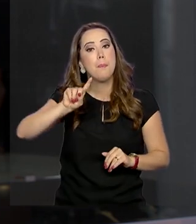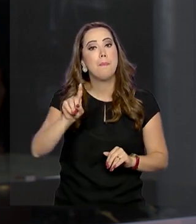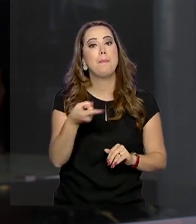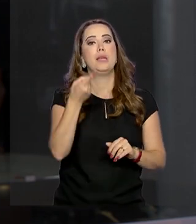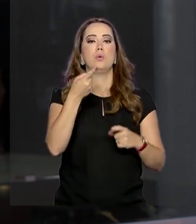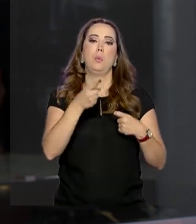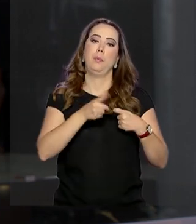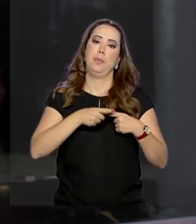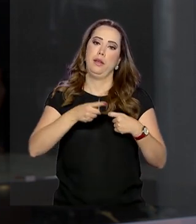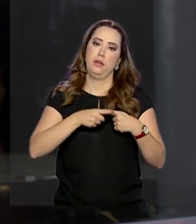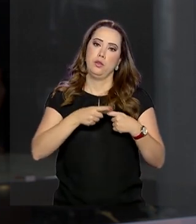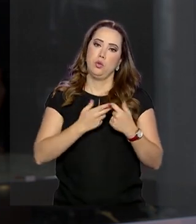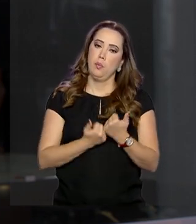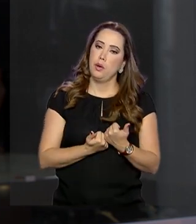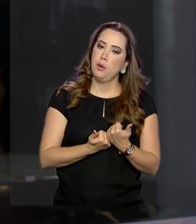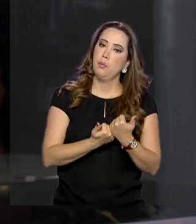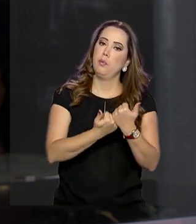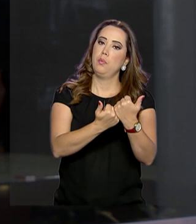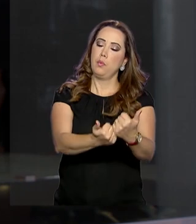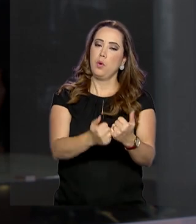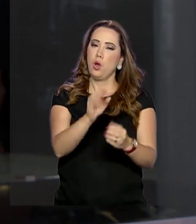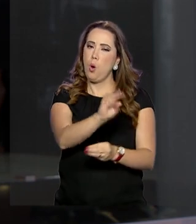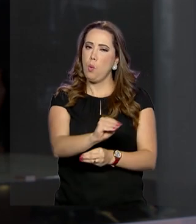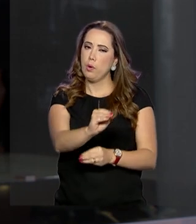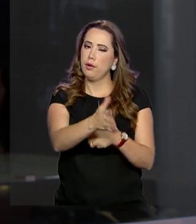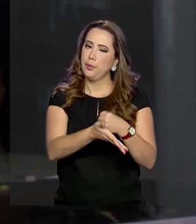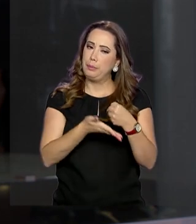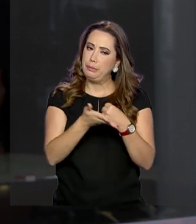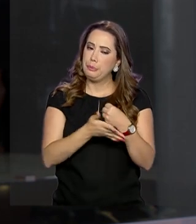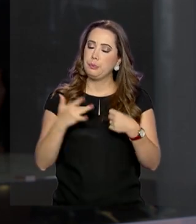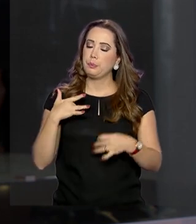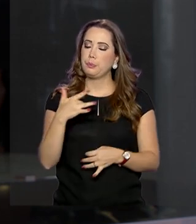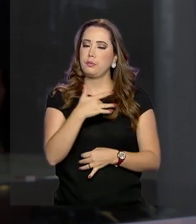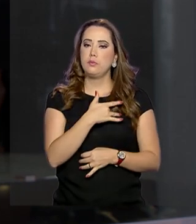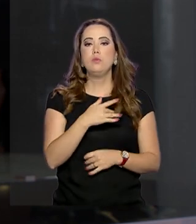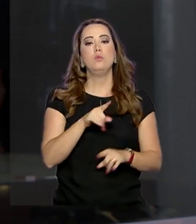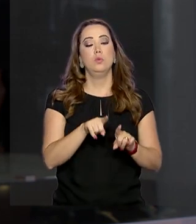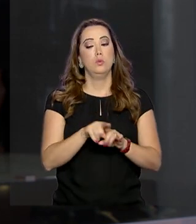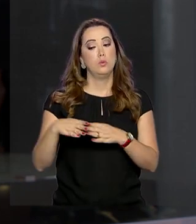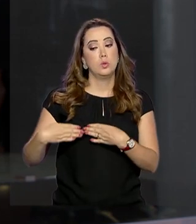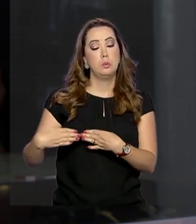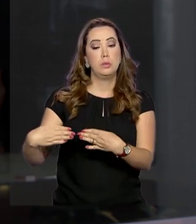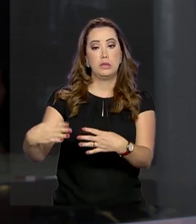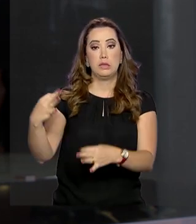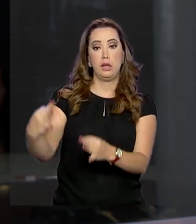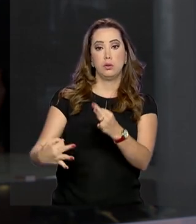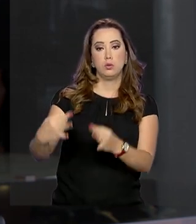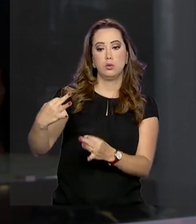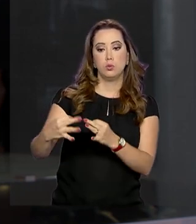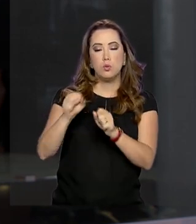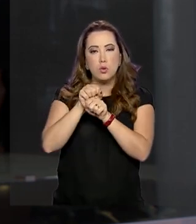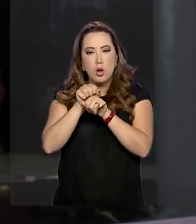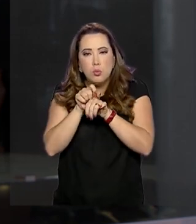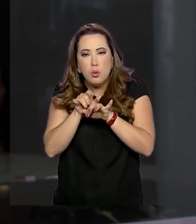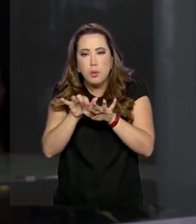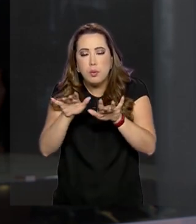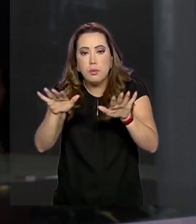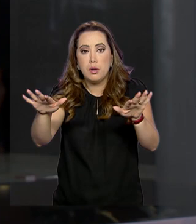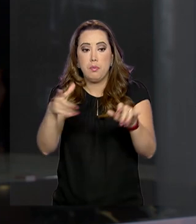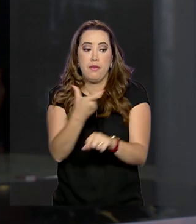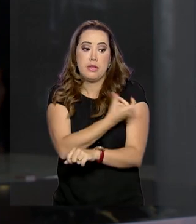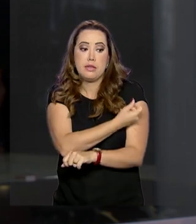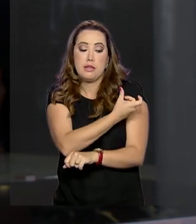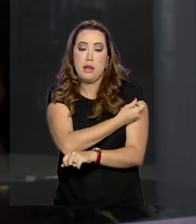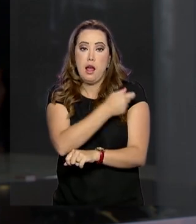unidades públicas de saúde. Já o Ministério da Justiça e Segurança Pública vai fazer um mutirão para vacinar os